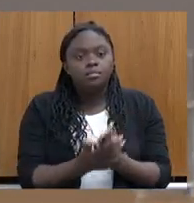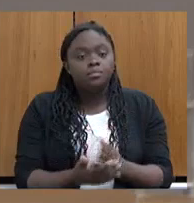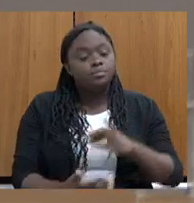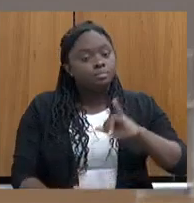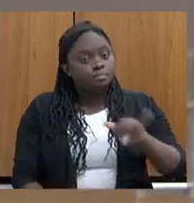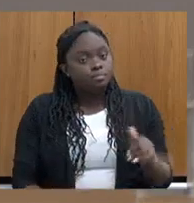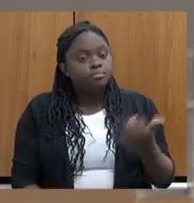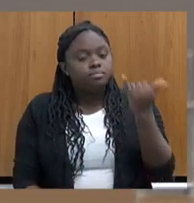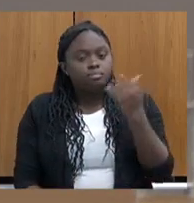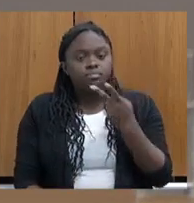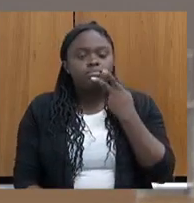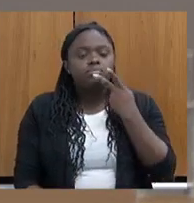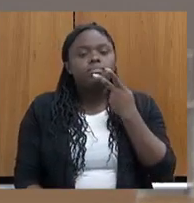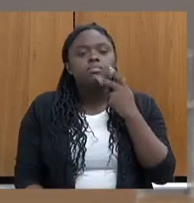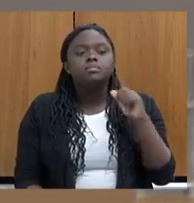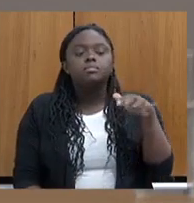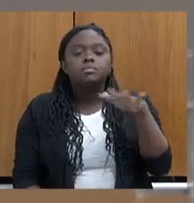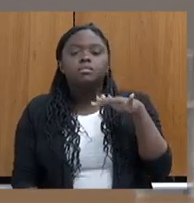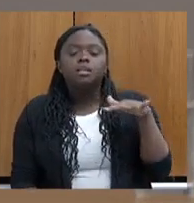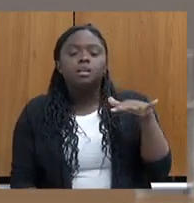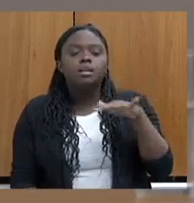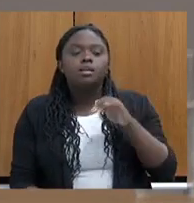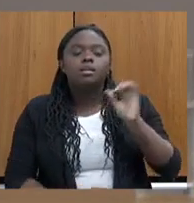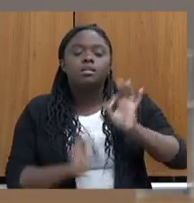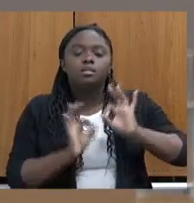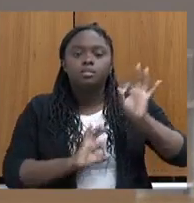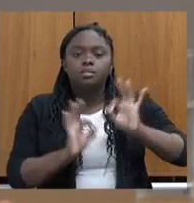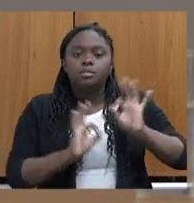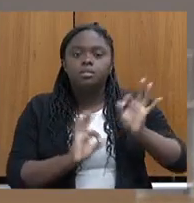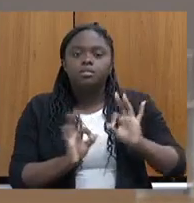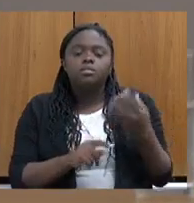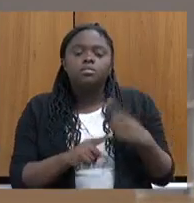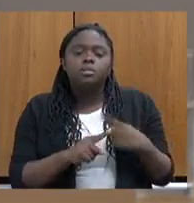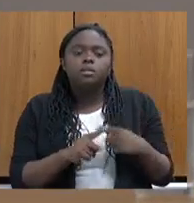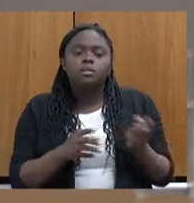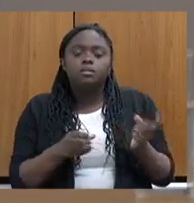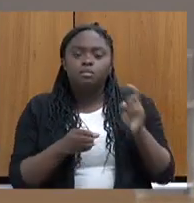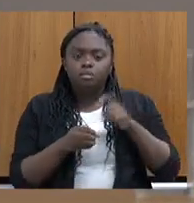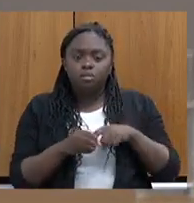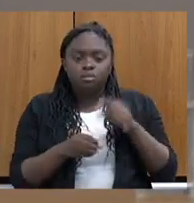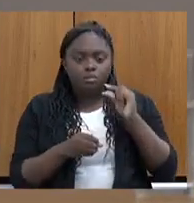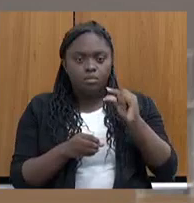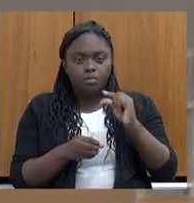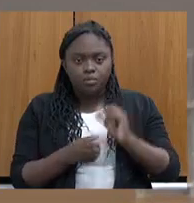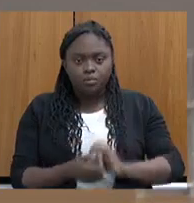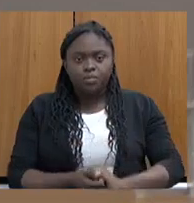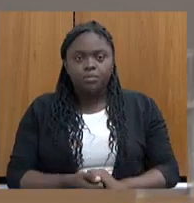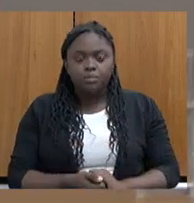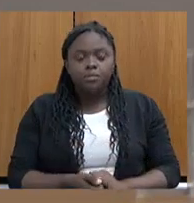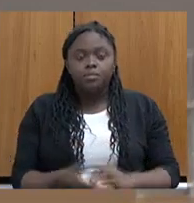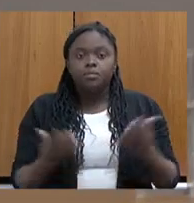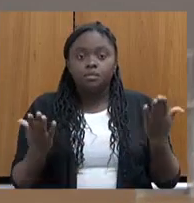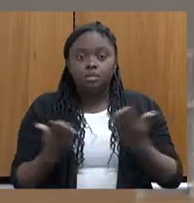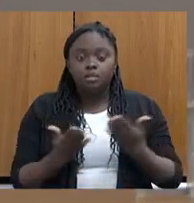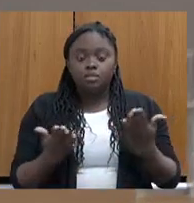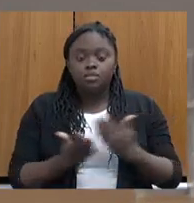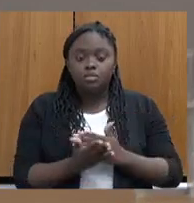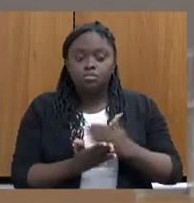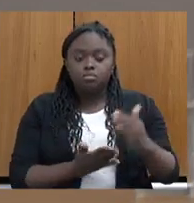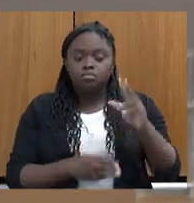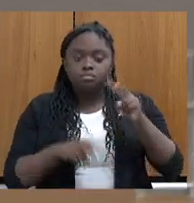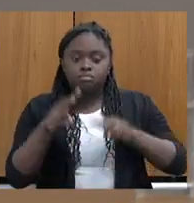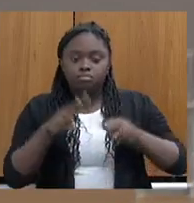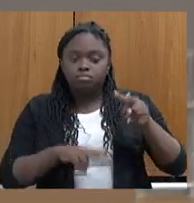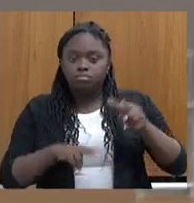aproveitar e falar a questão da qualificação, do plano, porque voltamos um pouco. Hoje, nós começamos a observar,